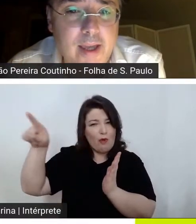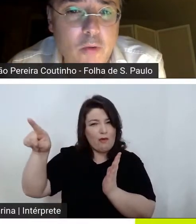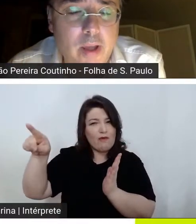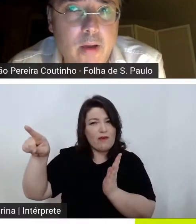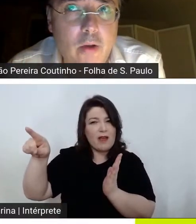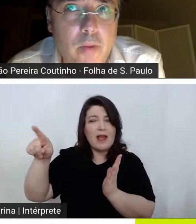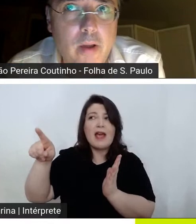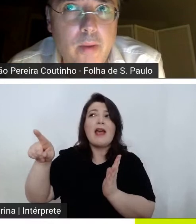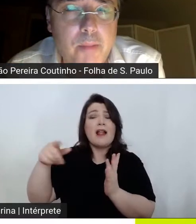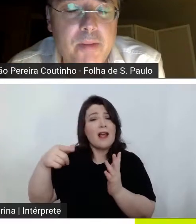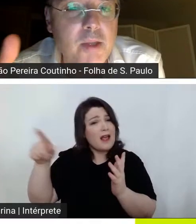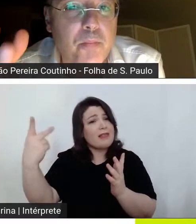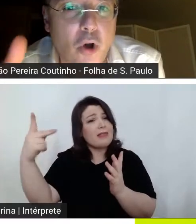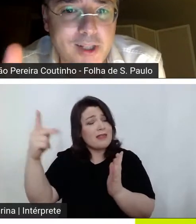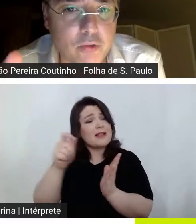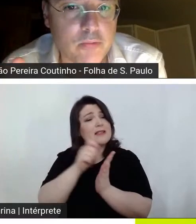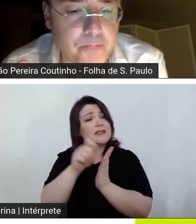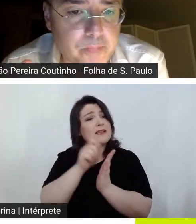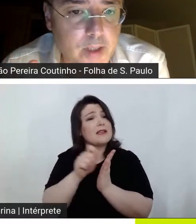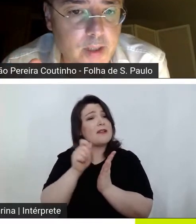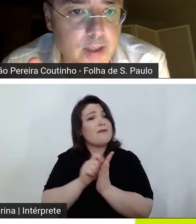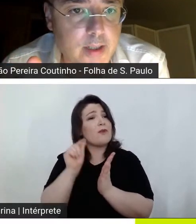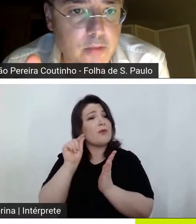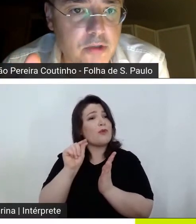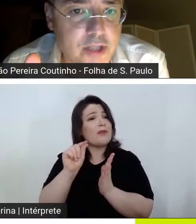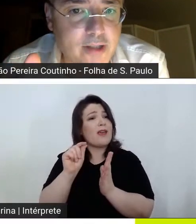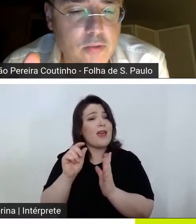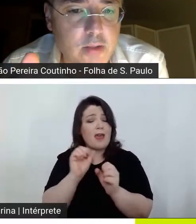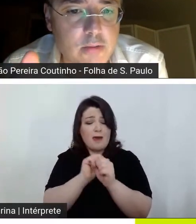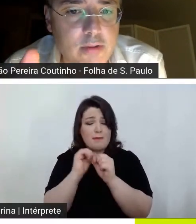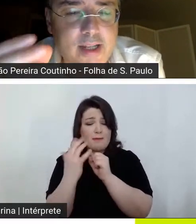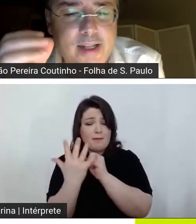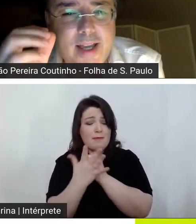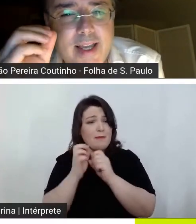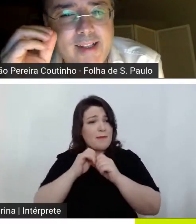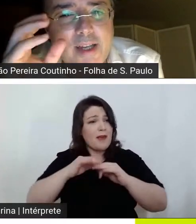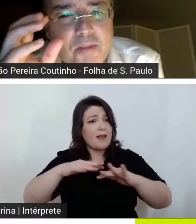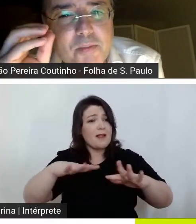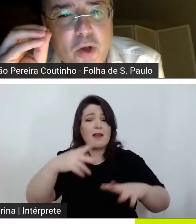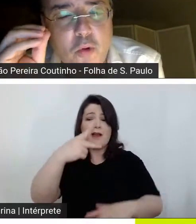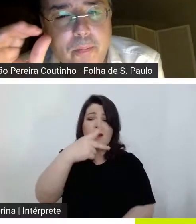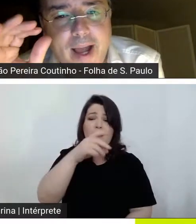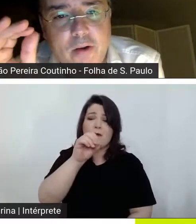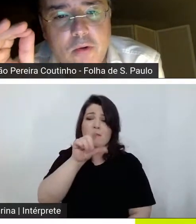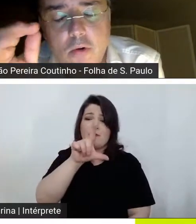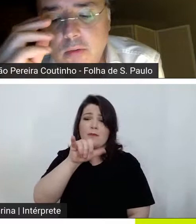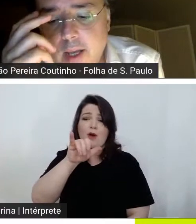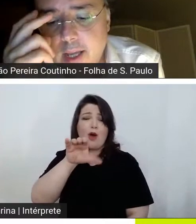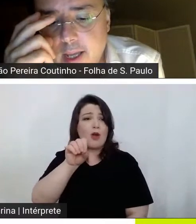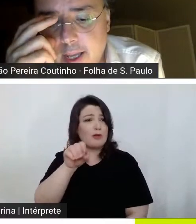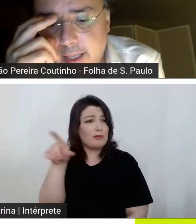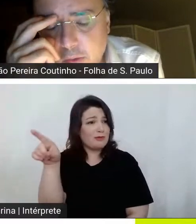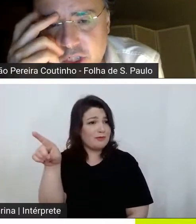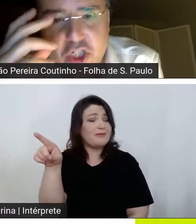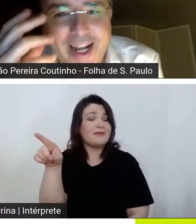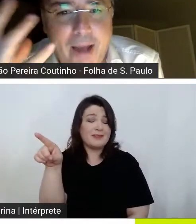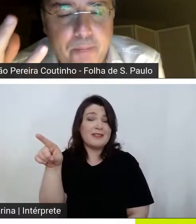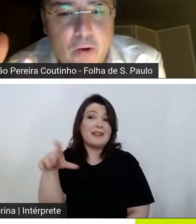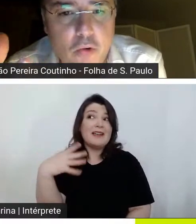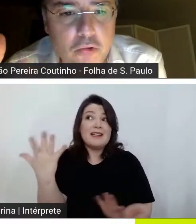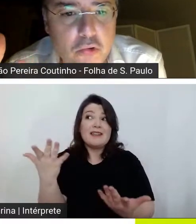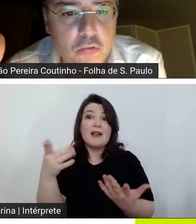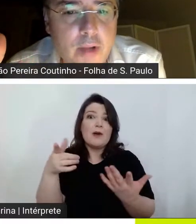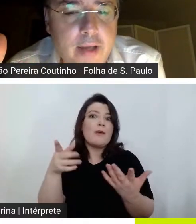epidemia é uma epidemia de polio nos Estados Unidos ou seja eles sempre se preocuparam com aquilo que